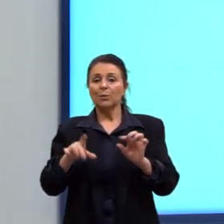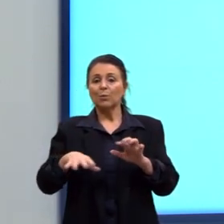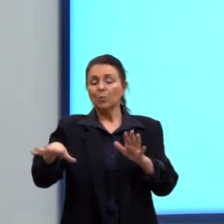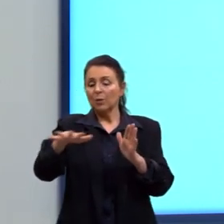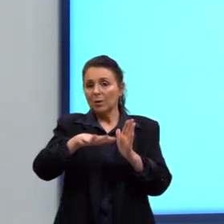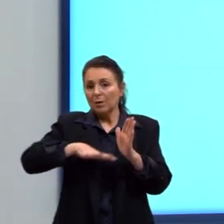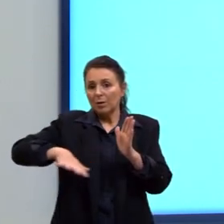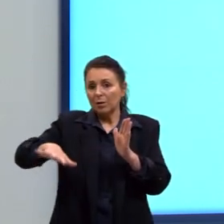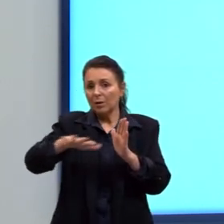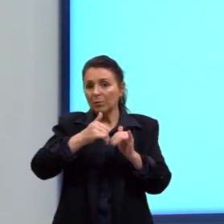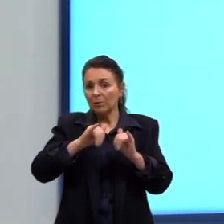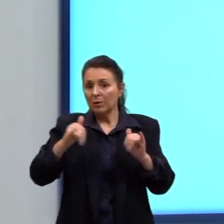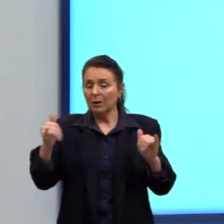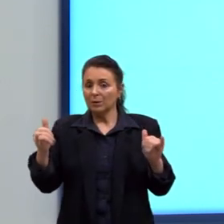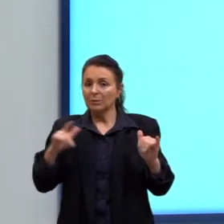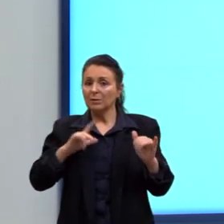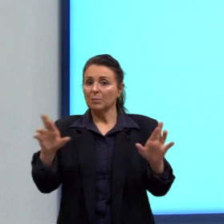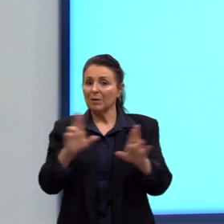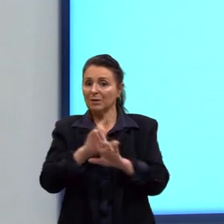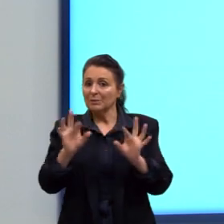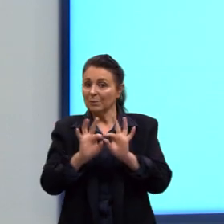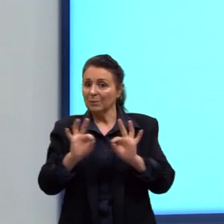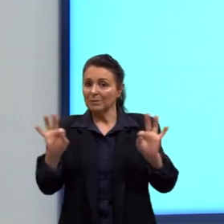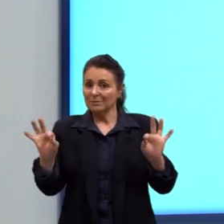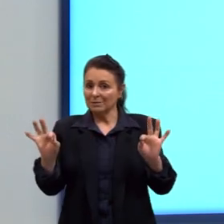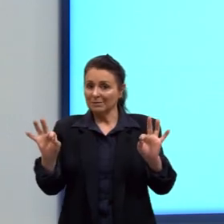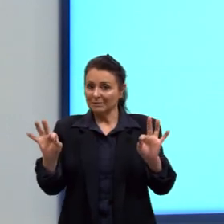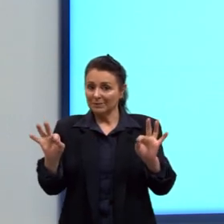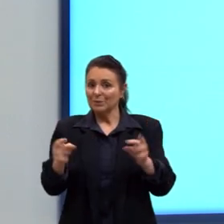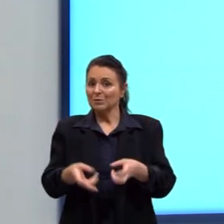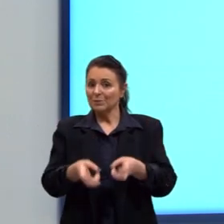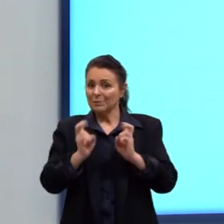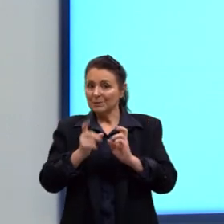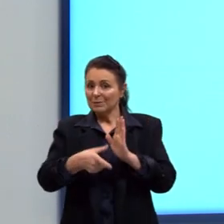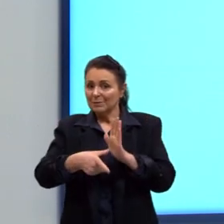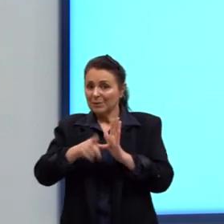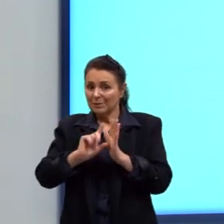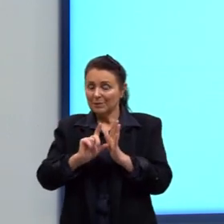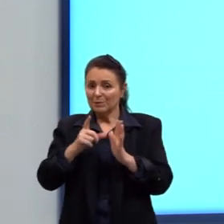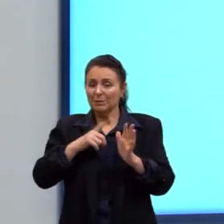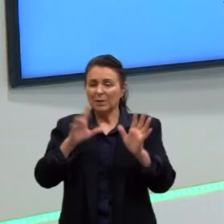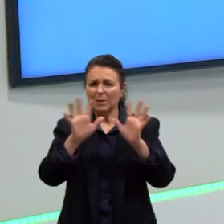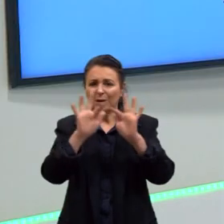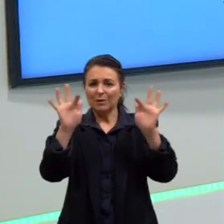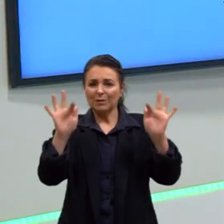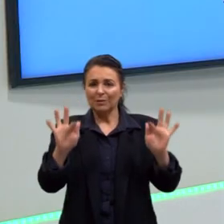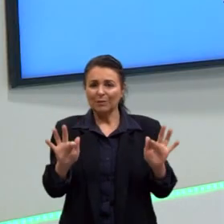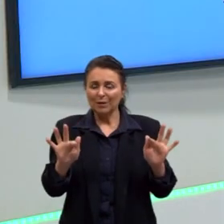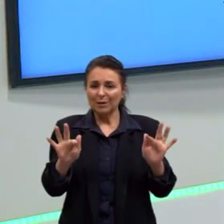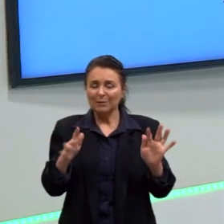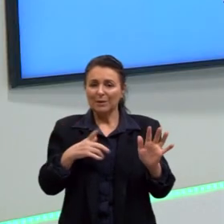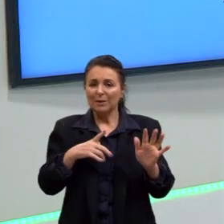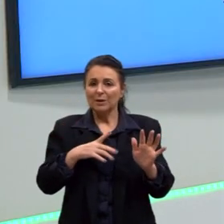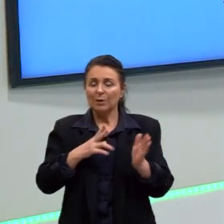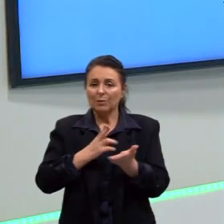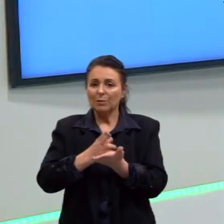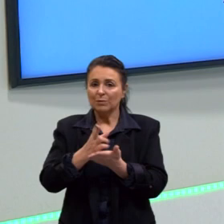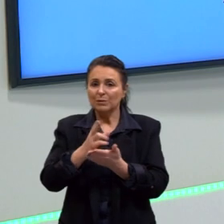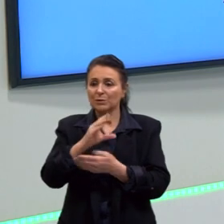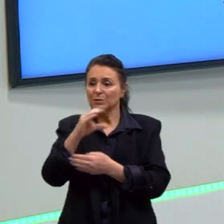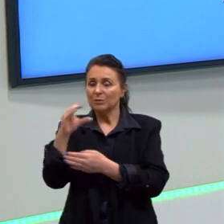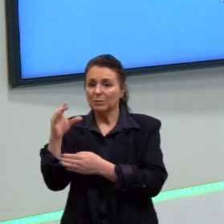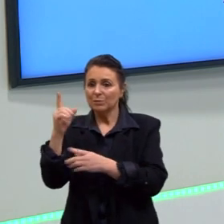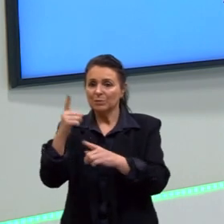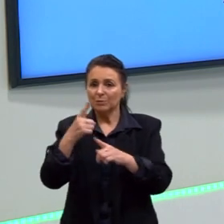de certa forma, está relacionado com a distância, como a gente viu antes. A gente tem aquela fórmula onde a constante de Coulomb,